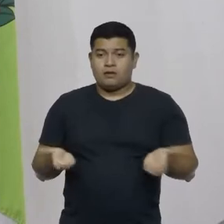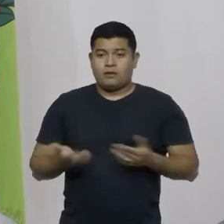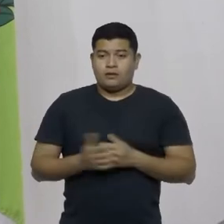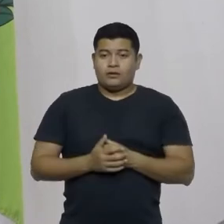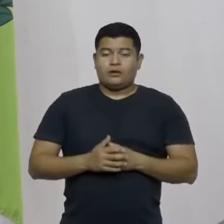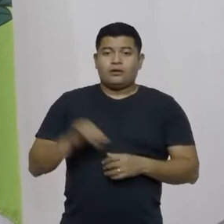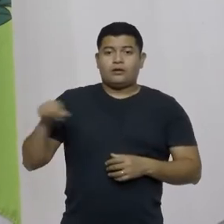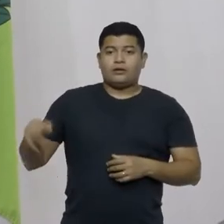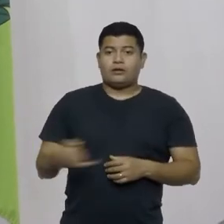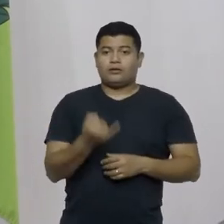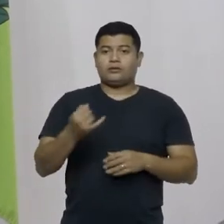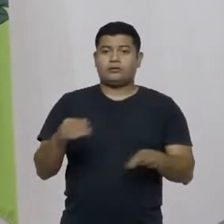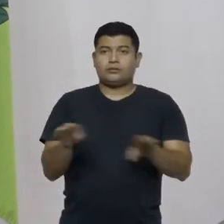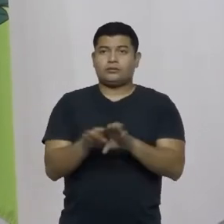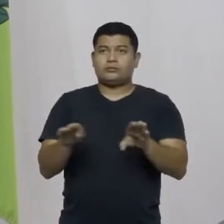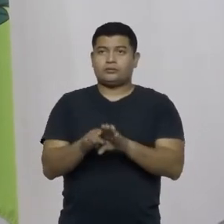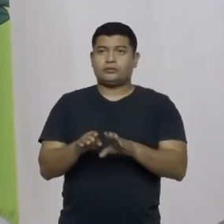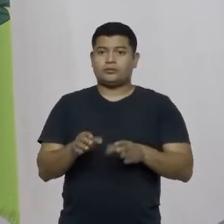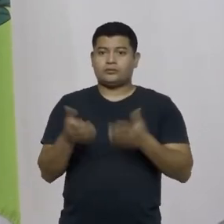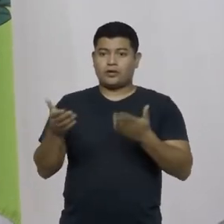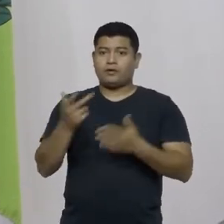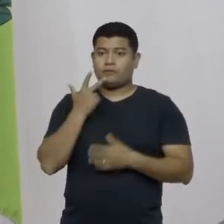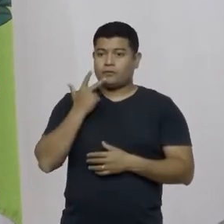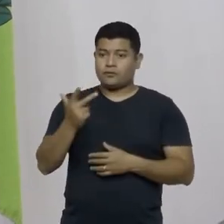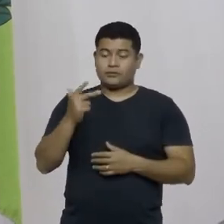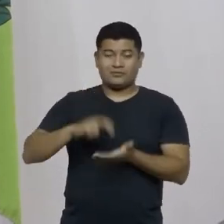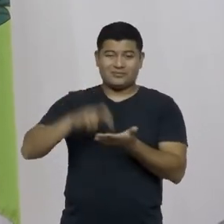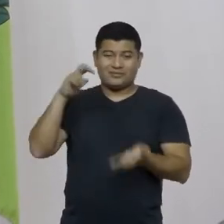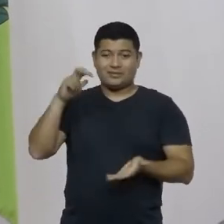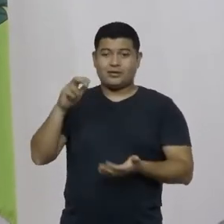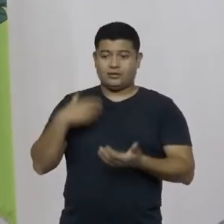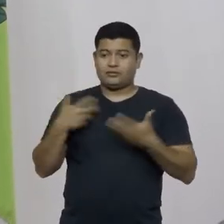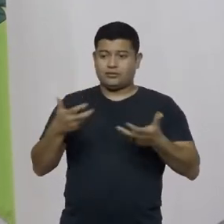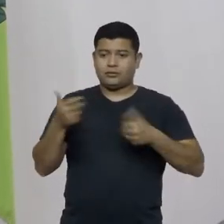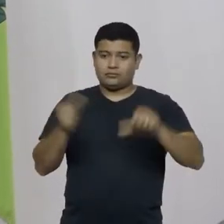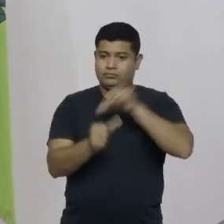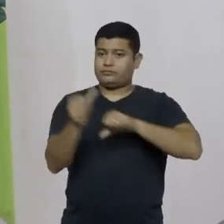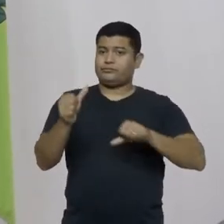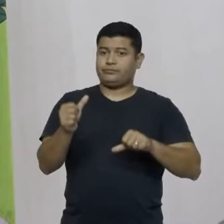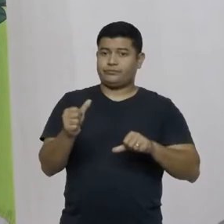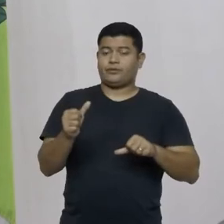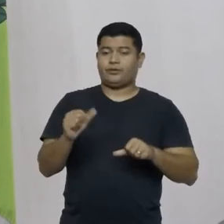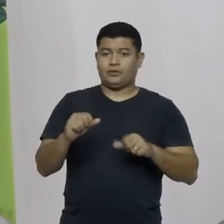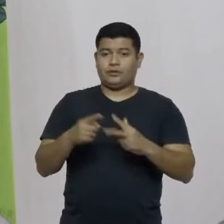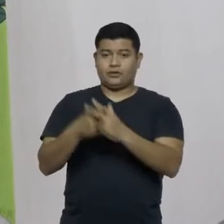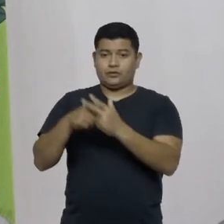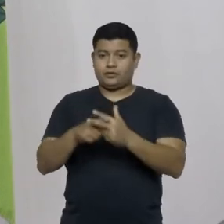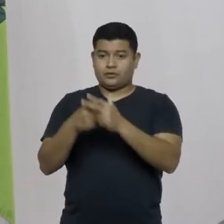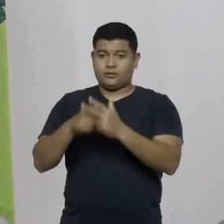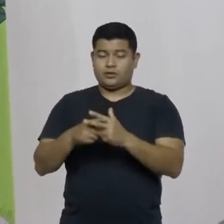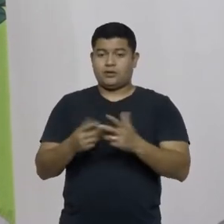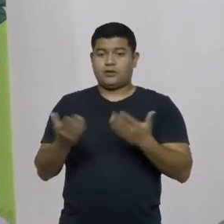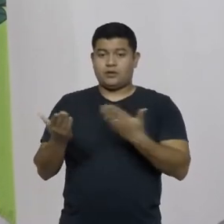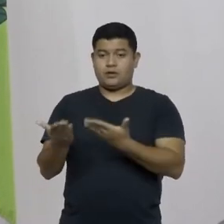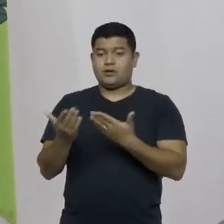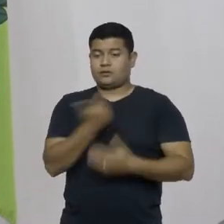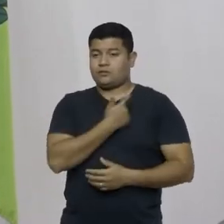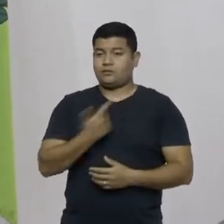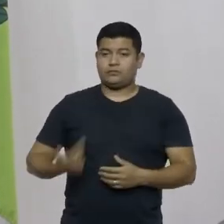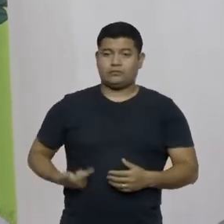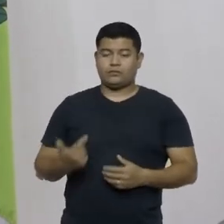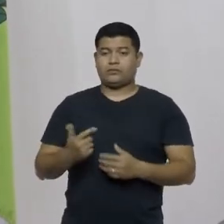retificar uma questão que eu coloquei de manhã que junto com essa questão o governo propõe a revogação